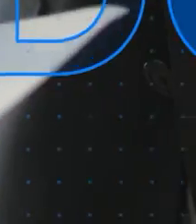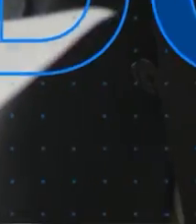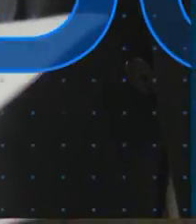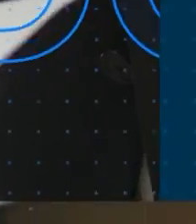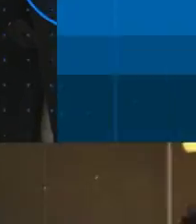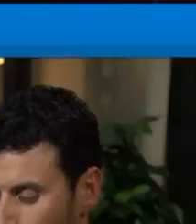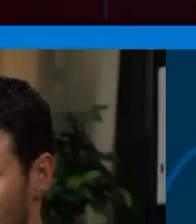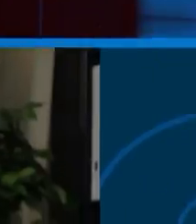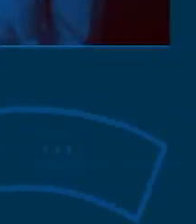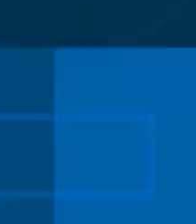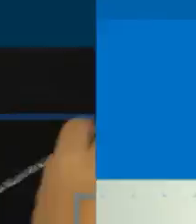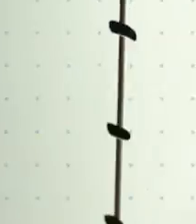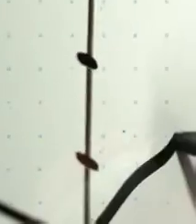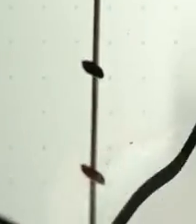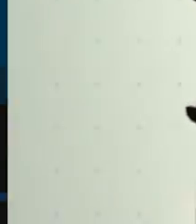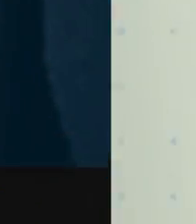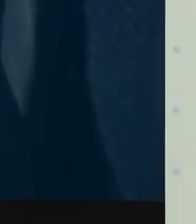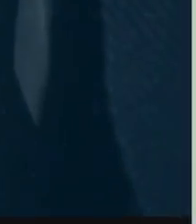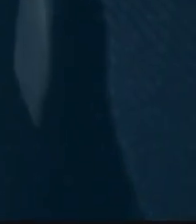e aí